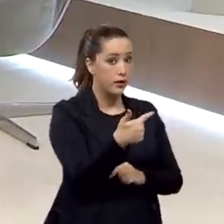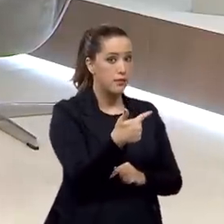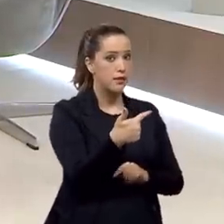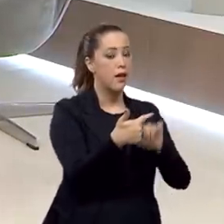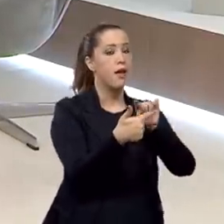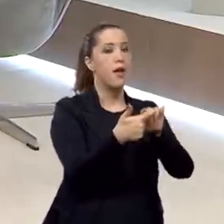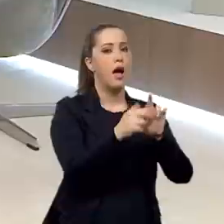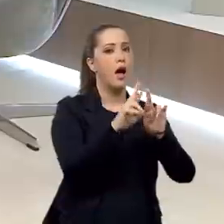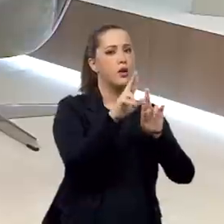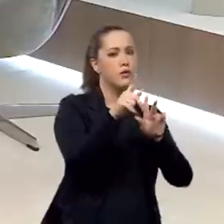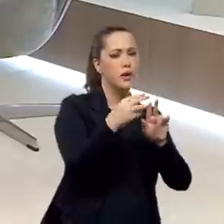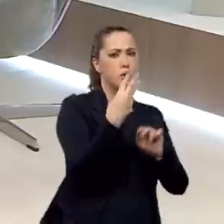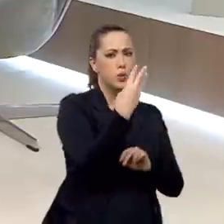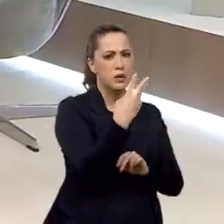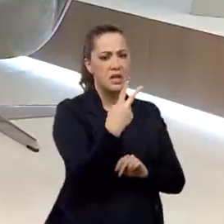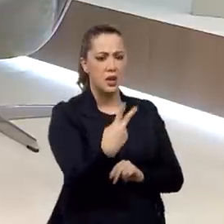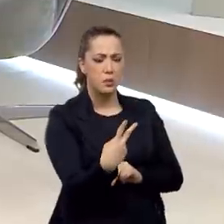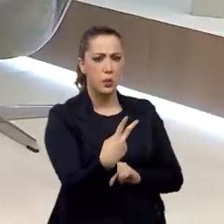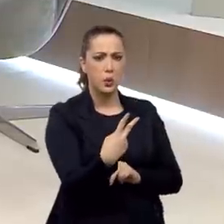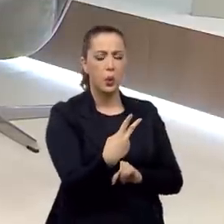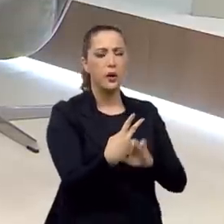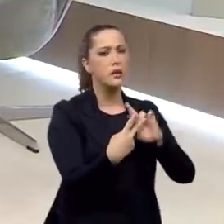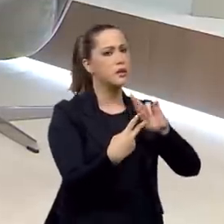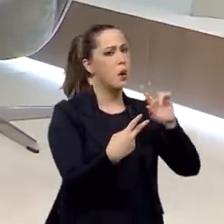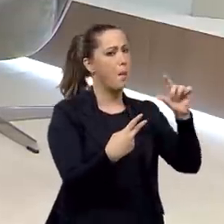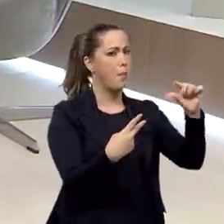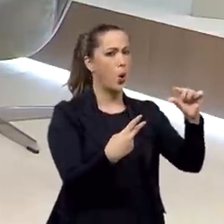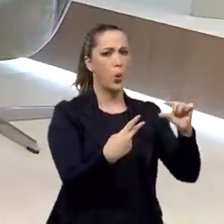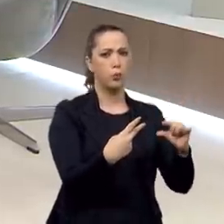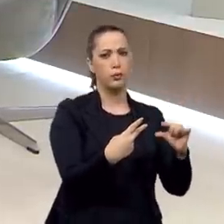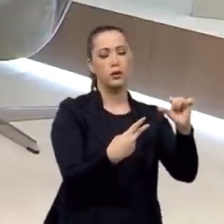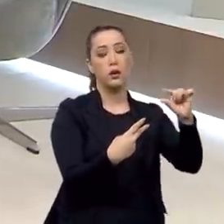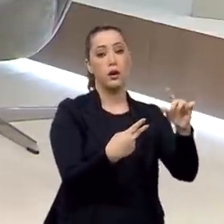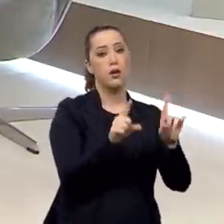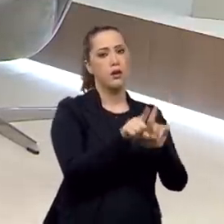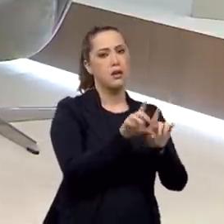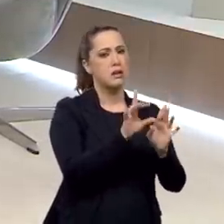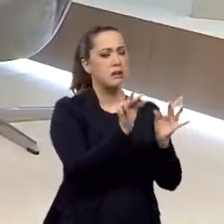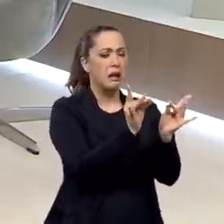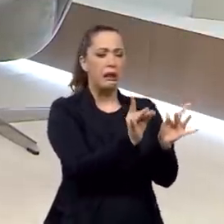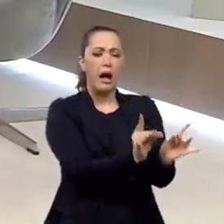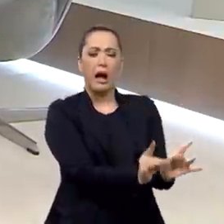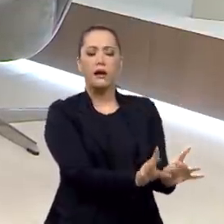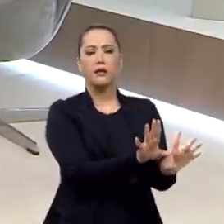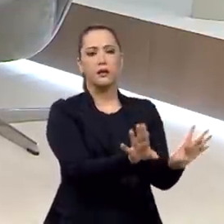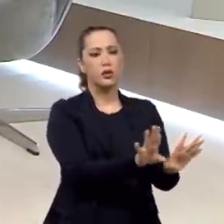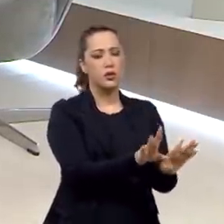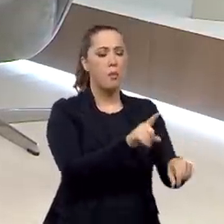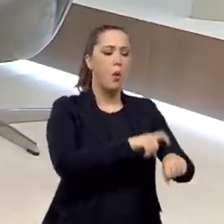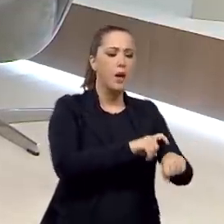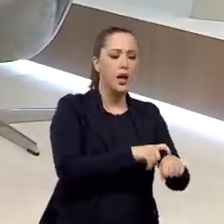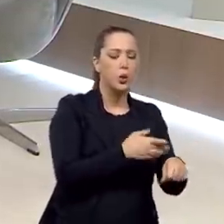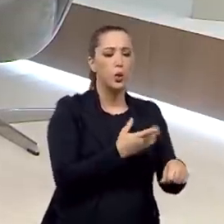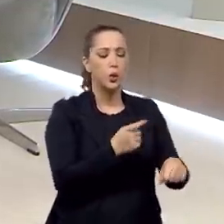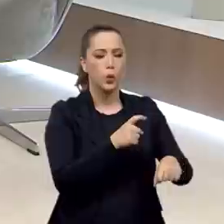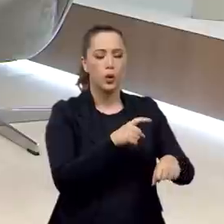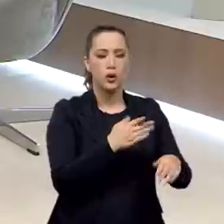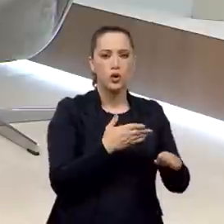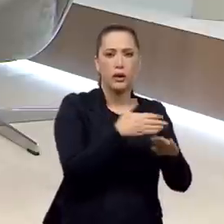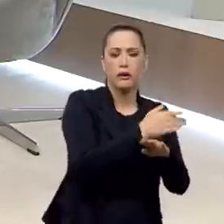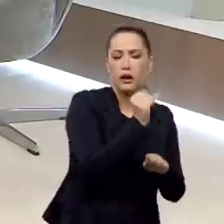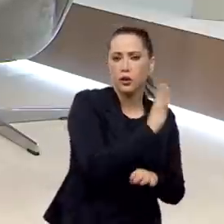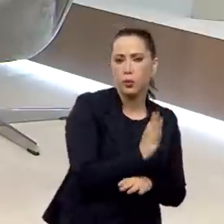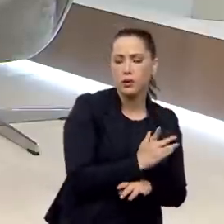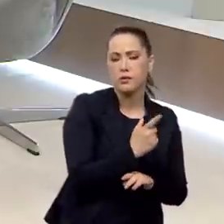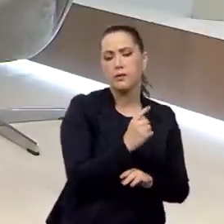diz respeito a alguns detalhes só de prontidão e de porto de embarque no Brasil.